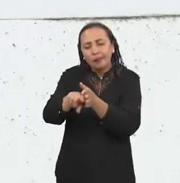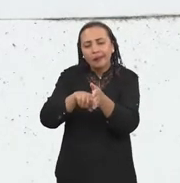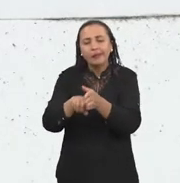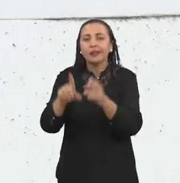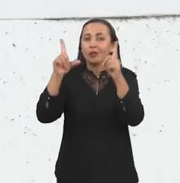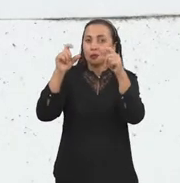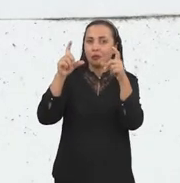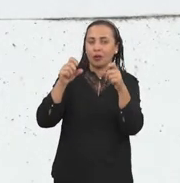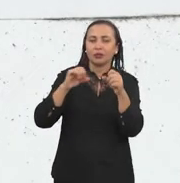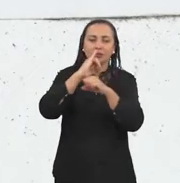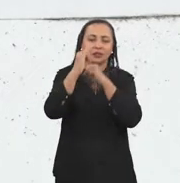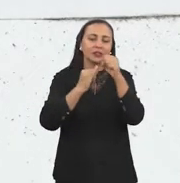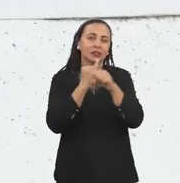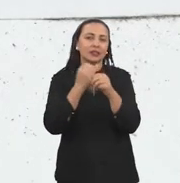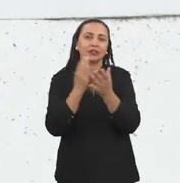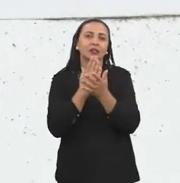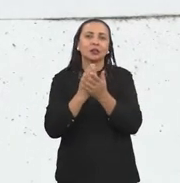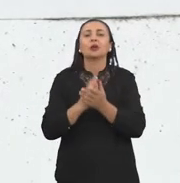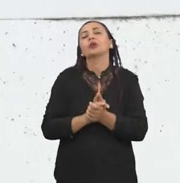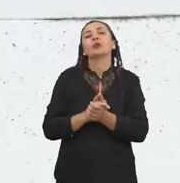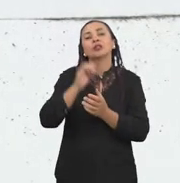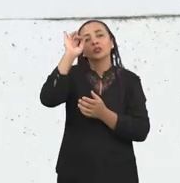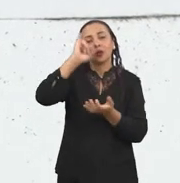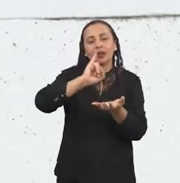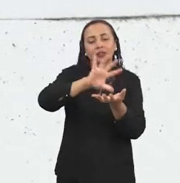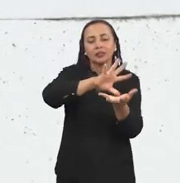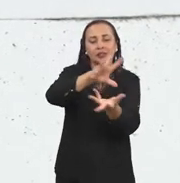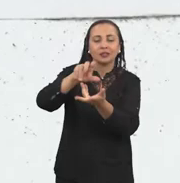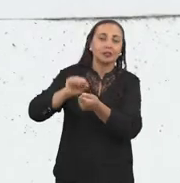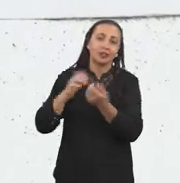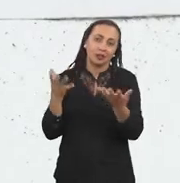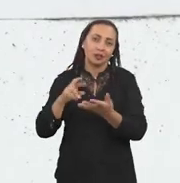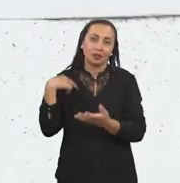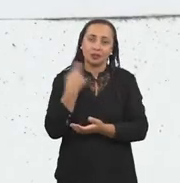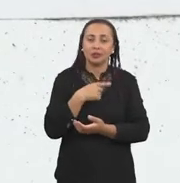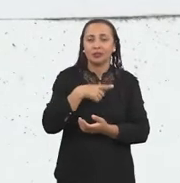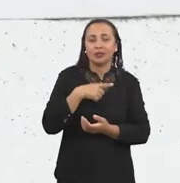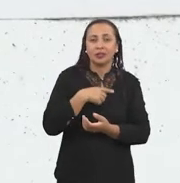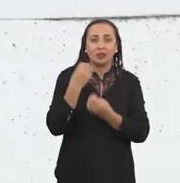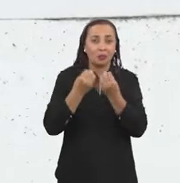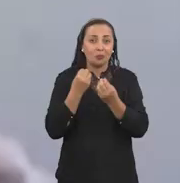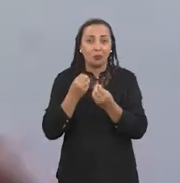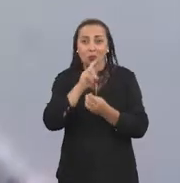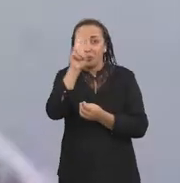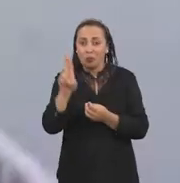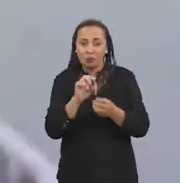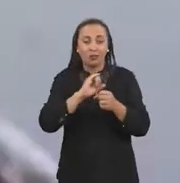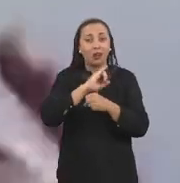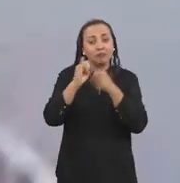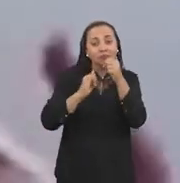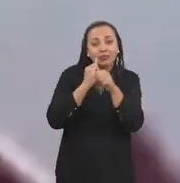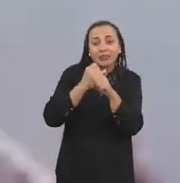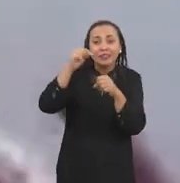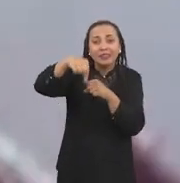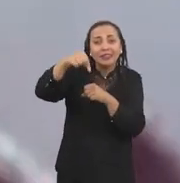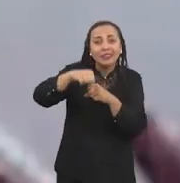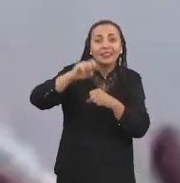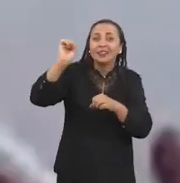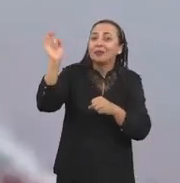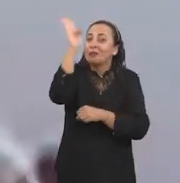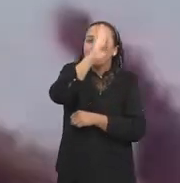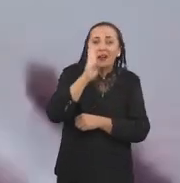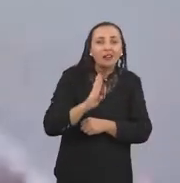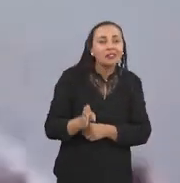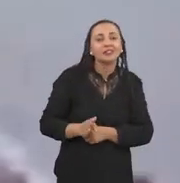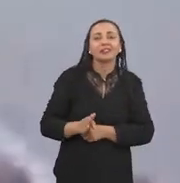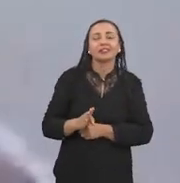fontes na internet, que a maioria, alguns, são restritos a sites internacionais e temos a oportunidade de usar um que é exclusivamente